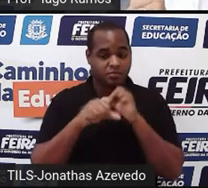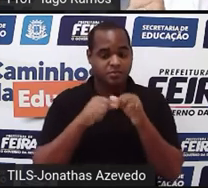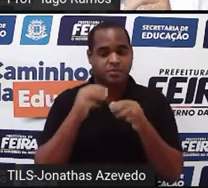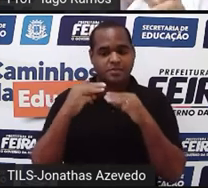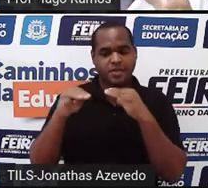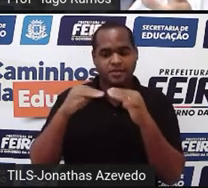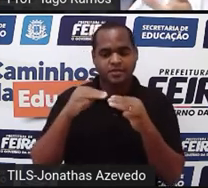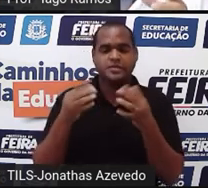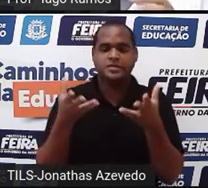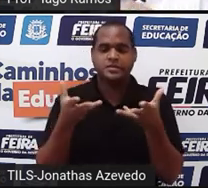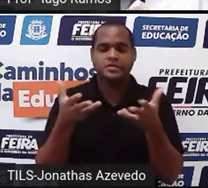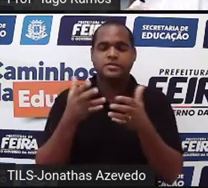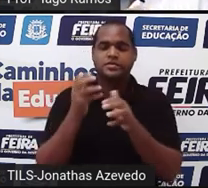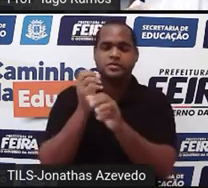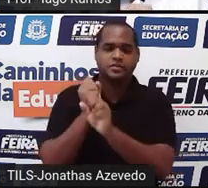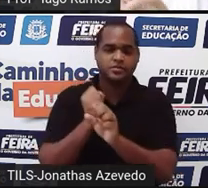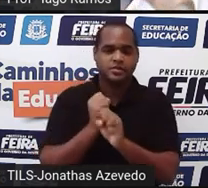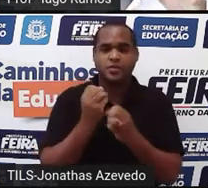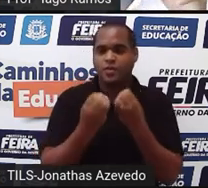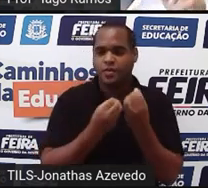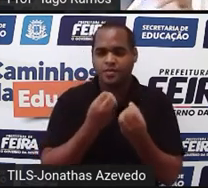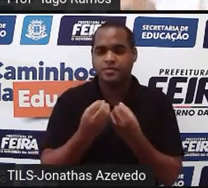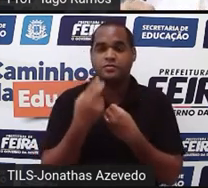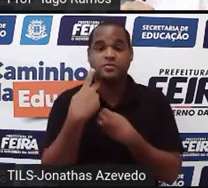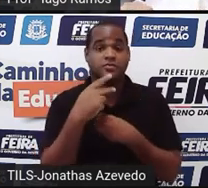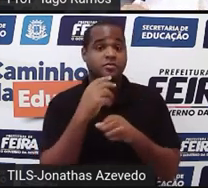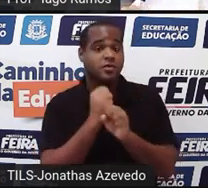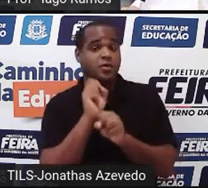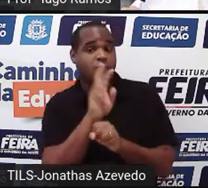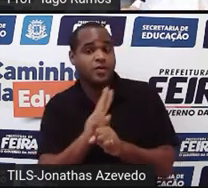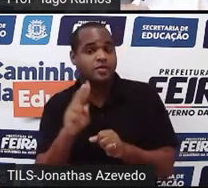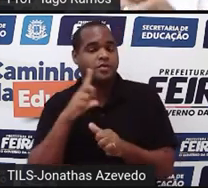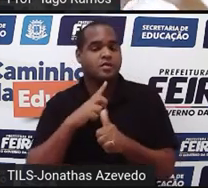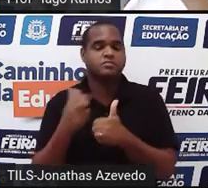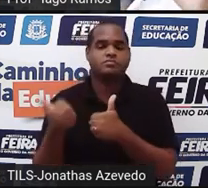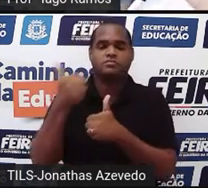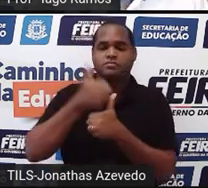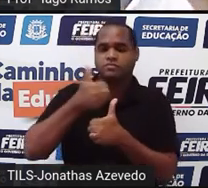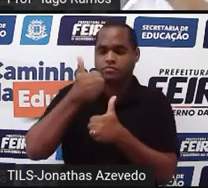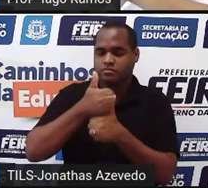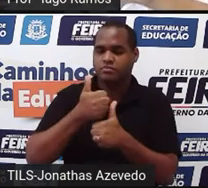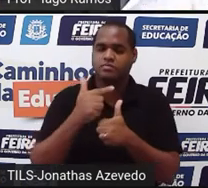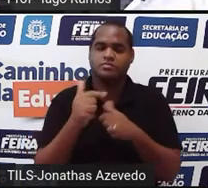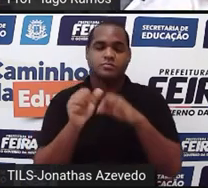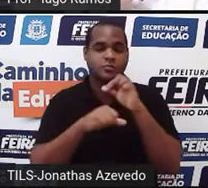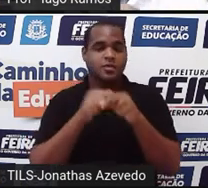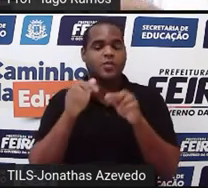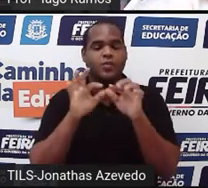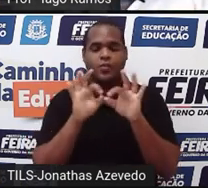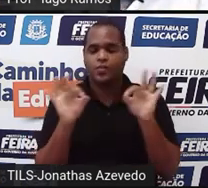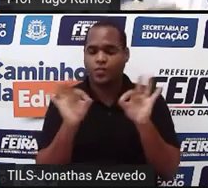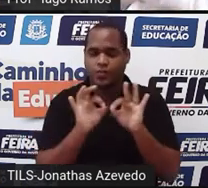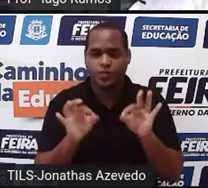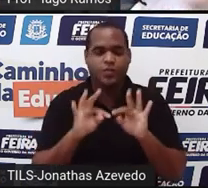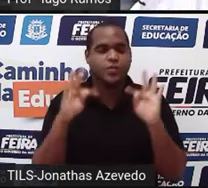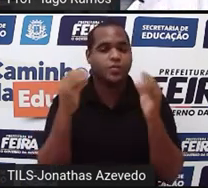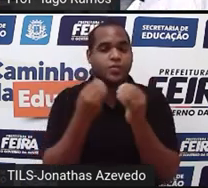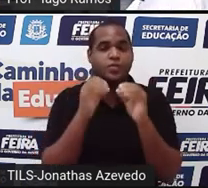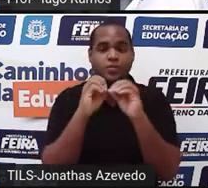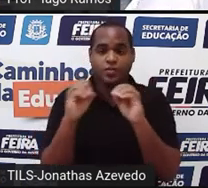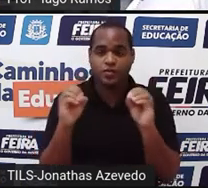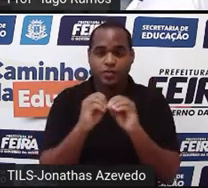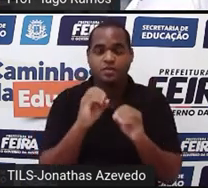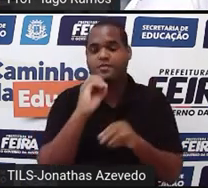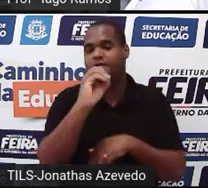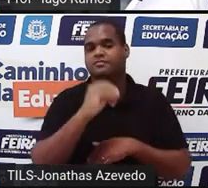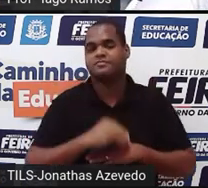da adição, vai zerar. ou ainda que você use substituição, vai zerar tudo, vai zerar tudo, tudo, tudo.